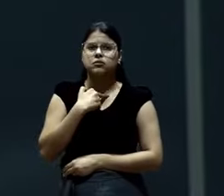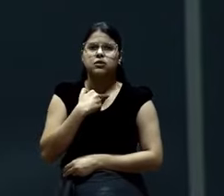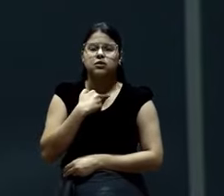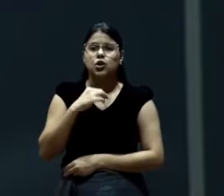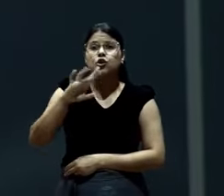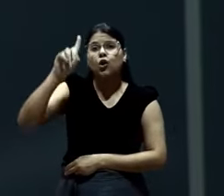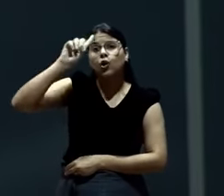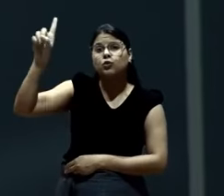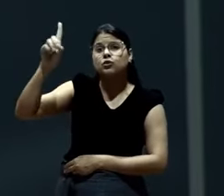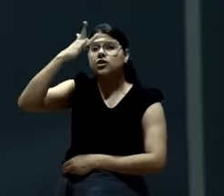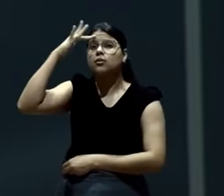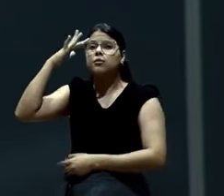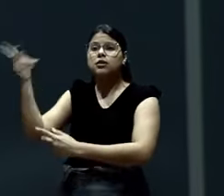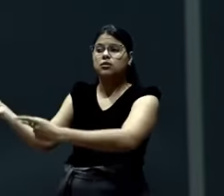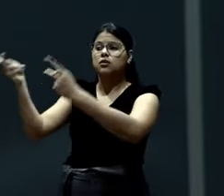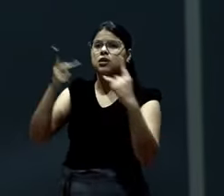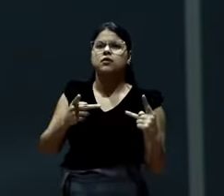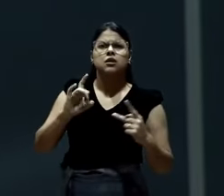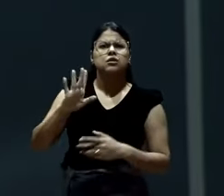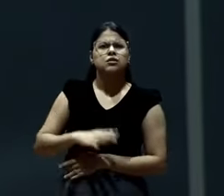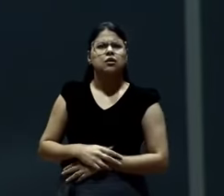Só quando tinha visita.